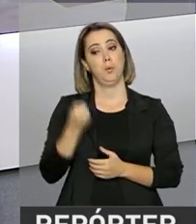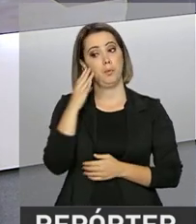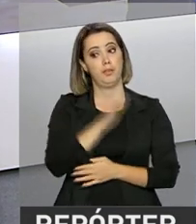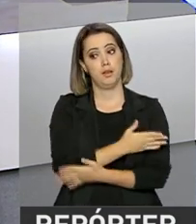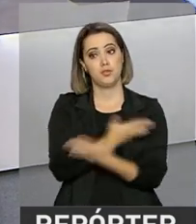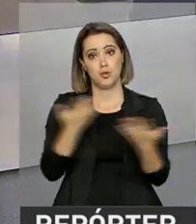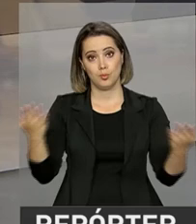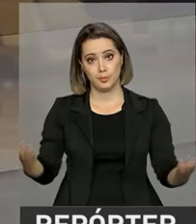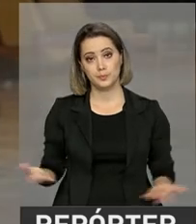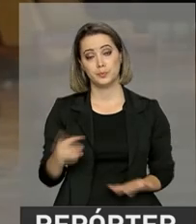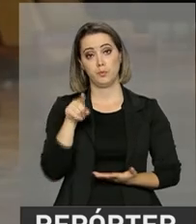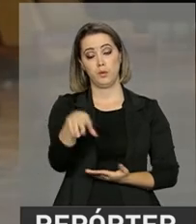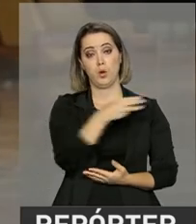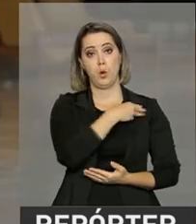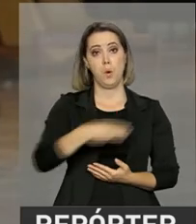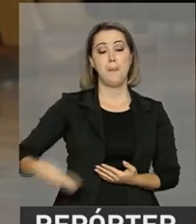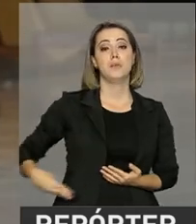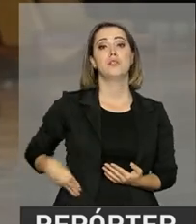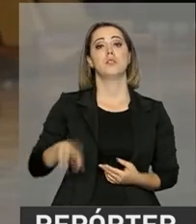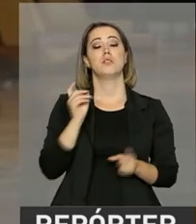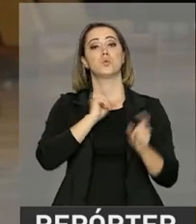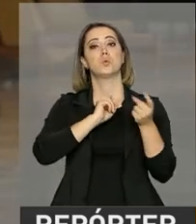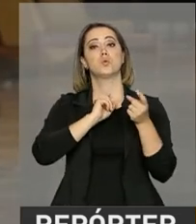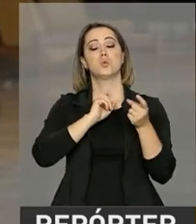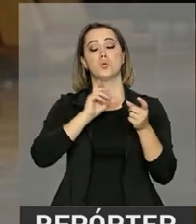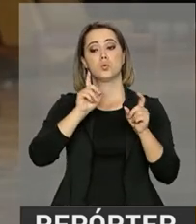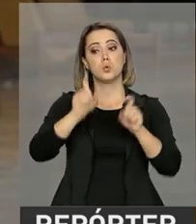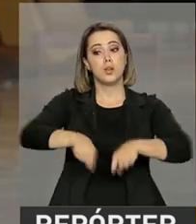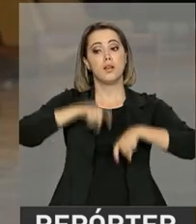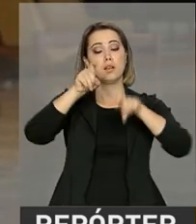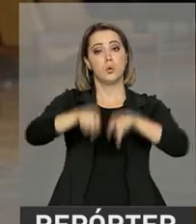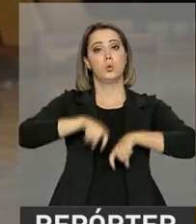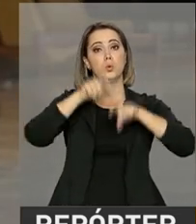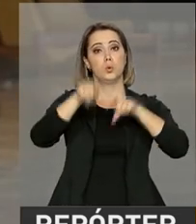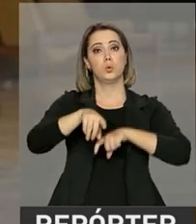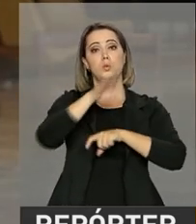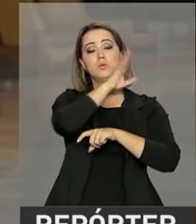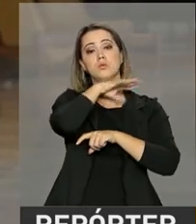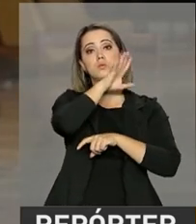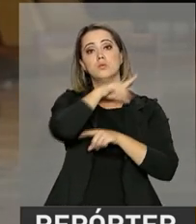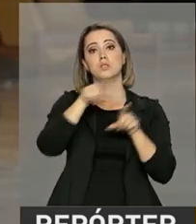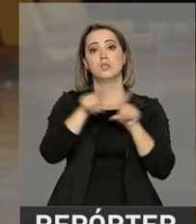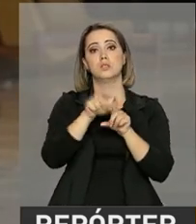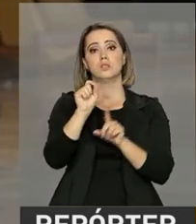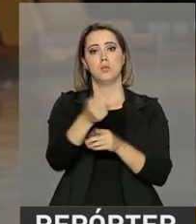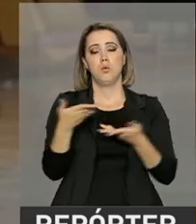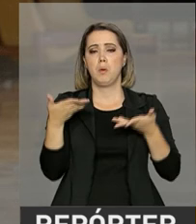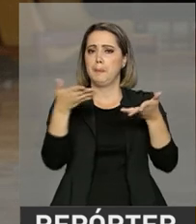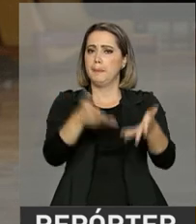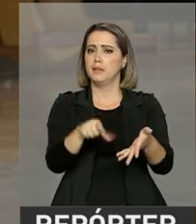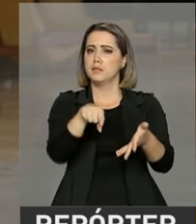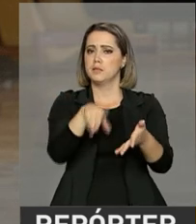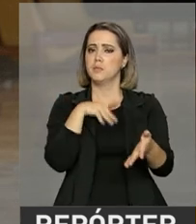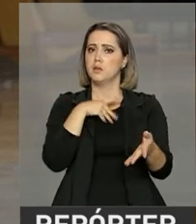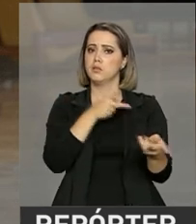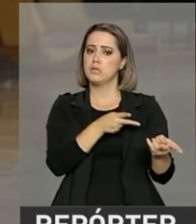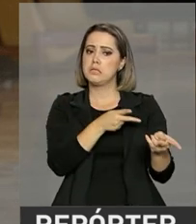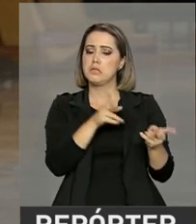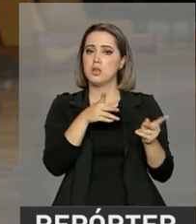boa tarde a todos. O ministro da Agricultura, Pecuária e Abastecimento, Blairo Maggi, participa de uma